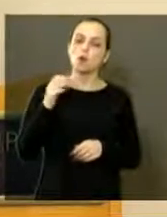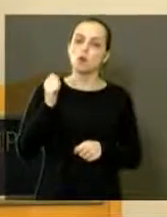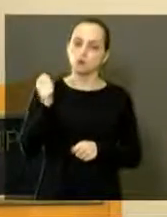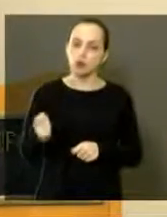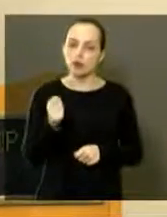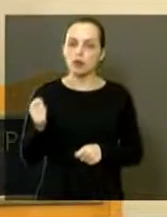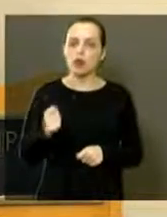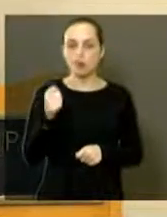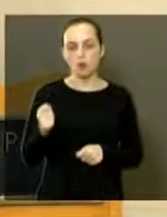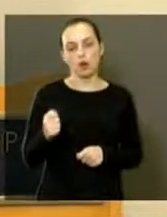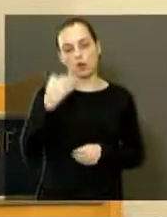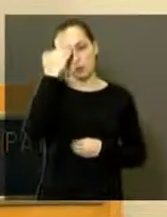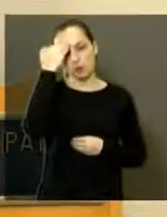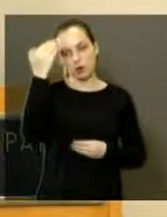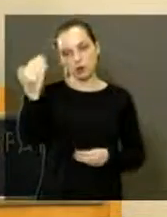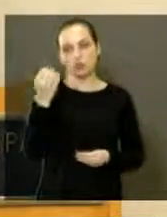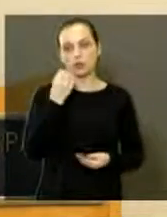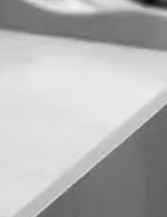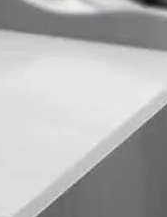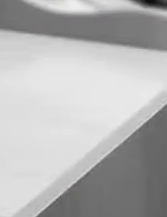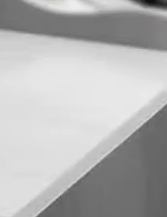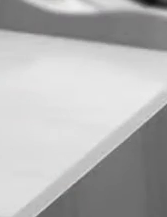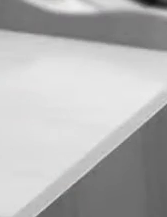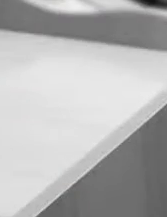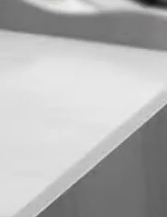Coisa de primeiro mundo. Obrigado. Boa noite.